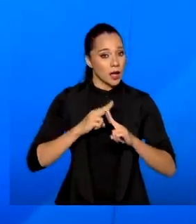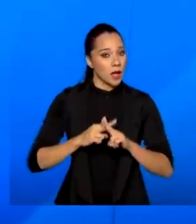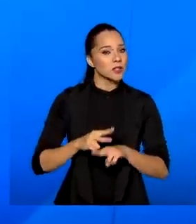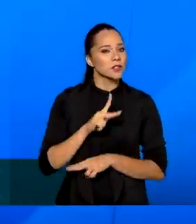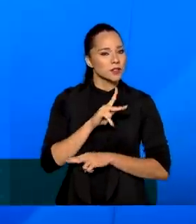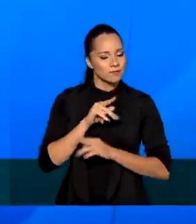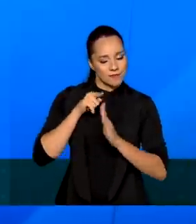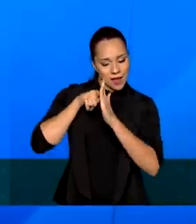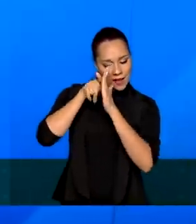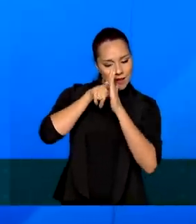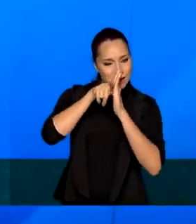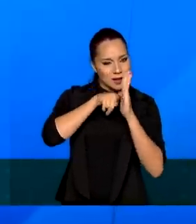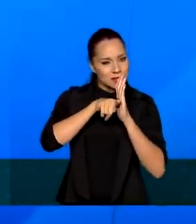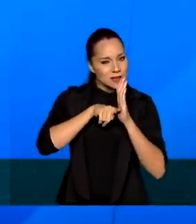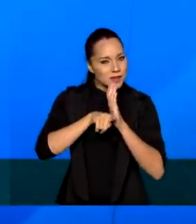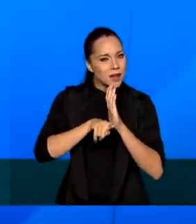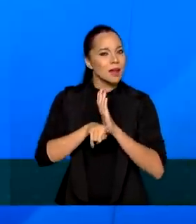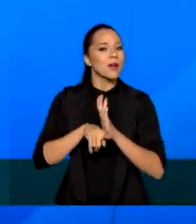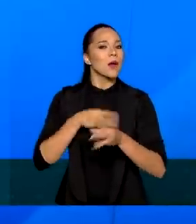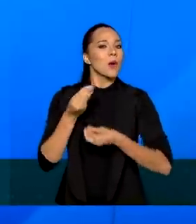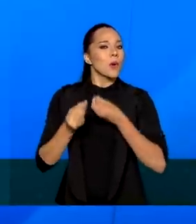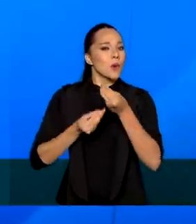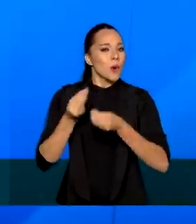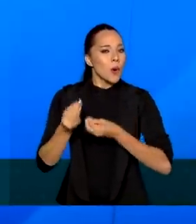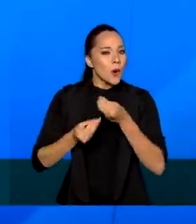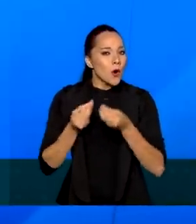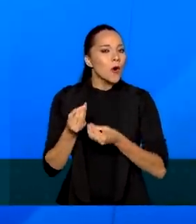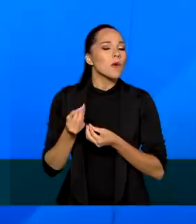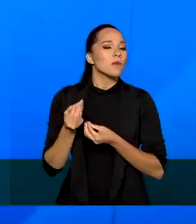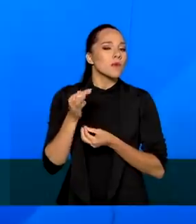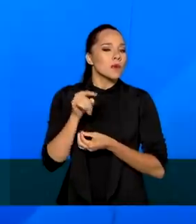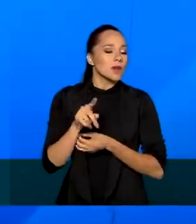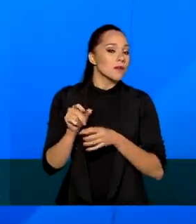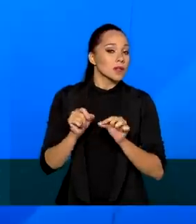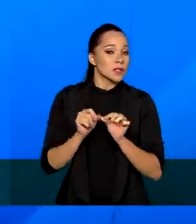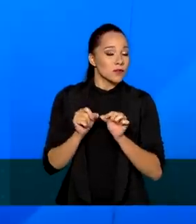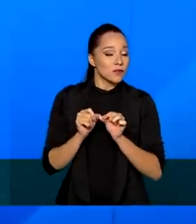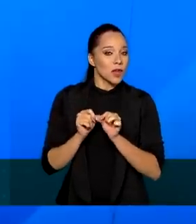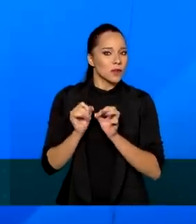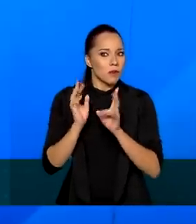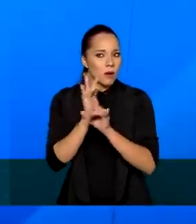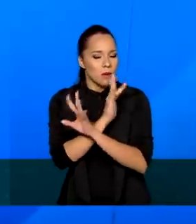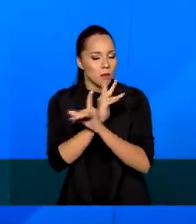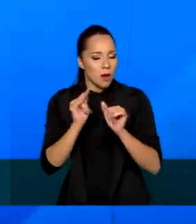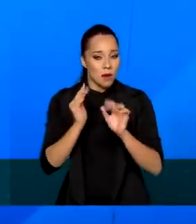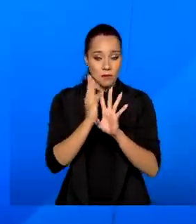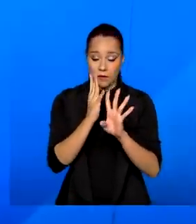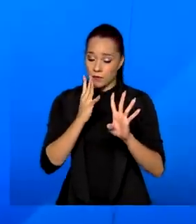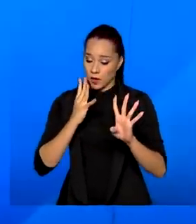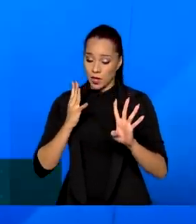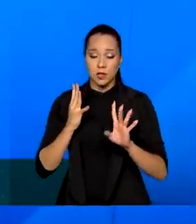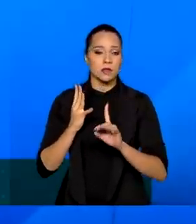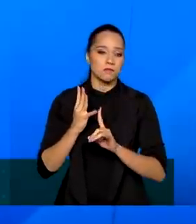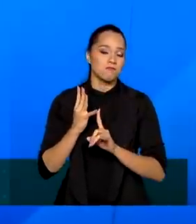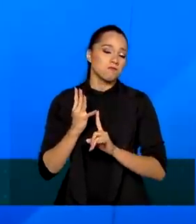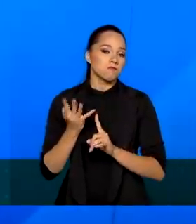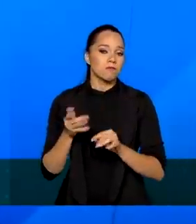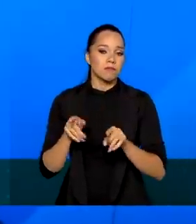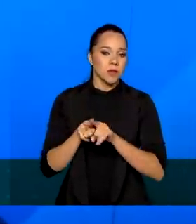analisar como é que vai ser feito em termos de aglomeração e filas e,